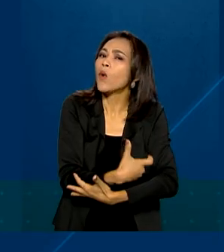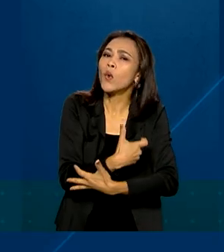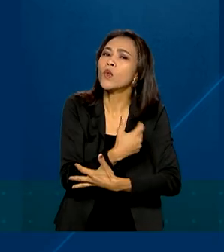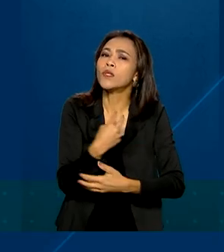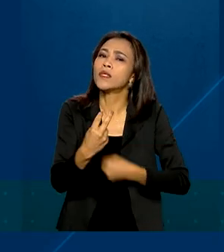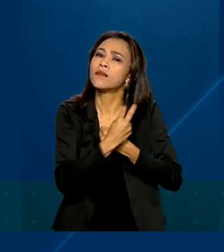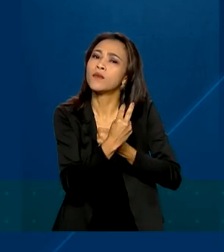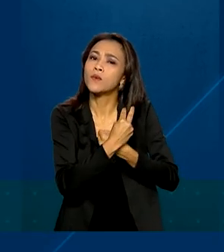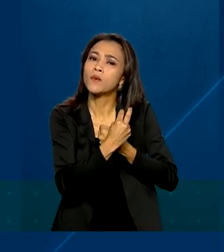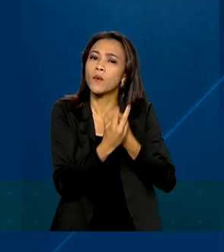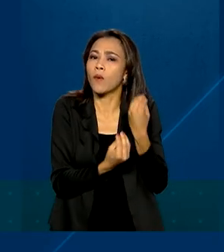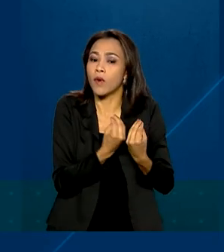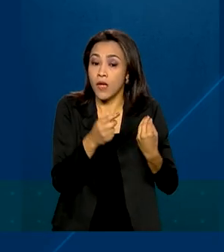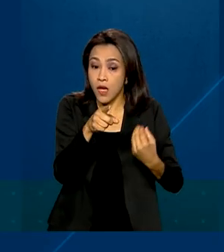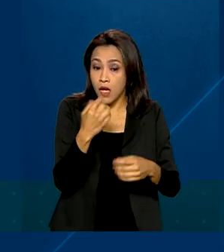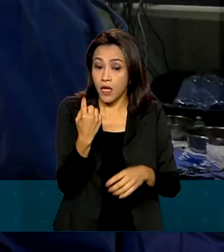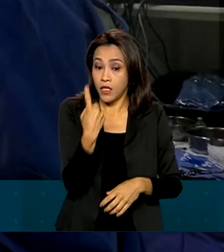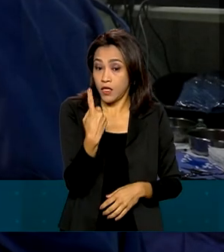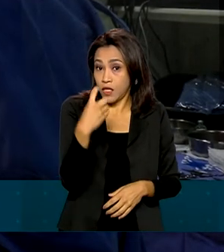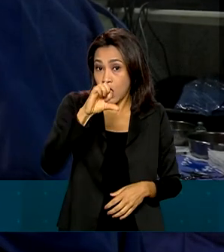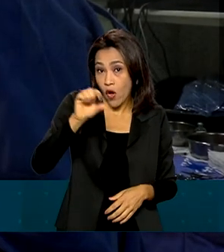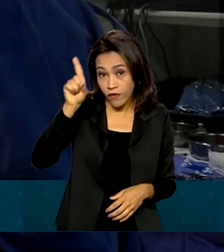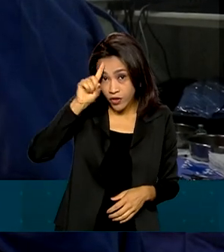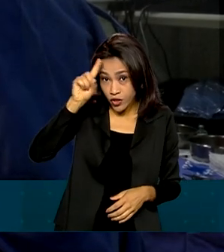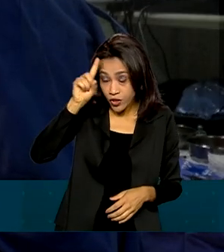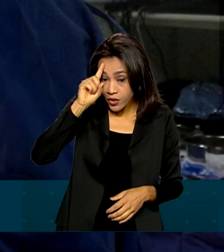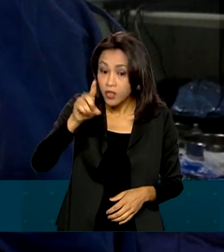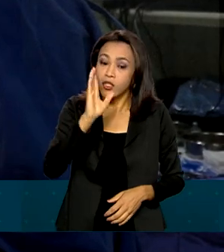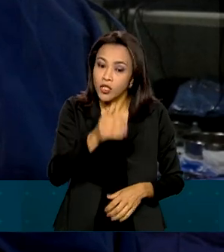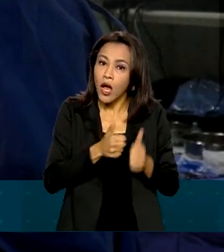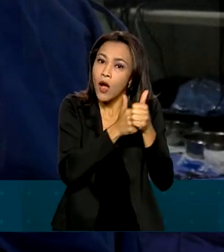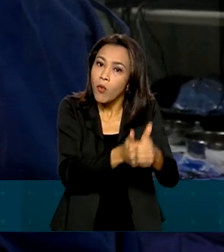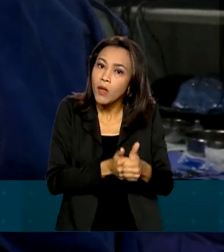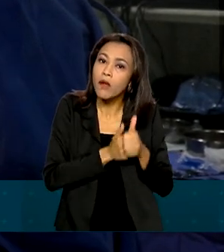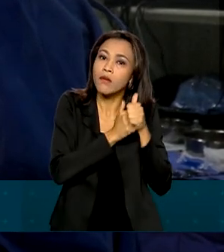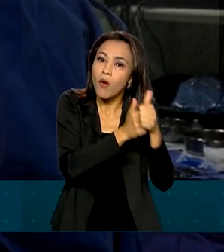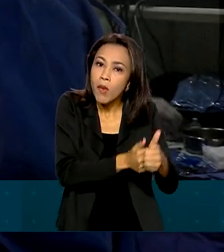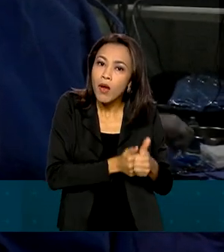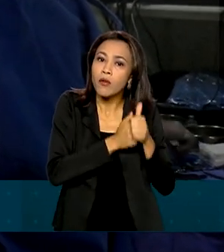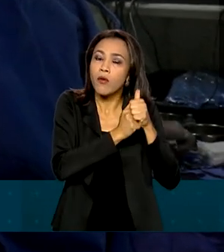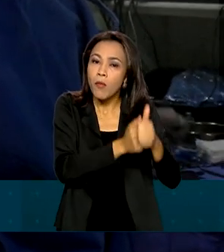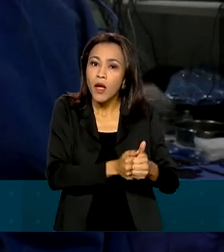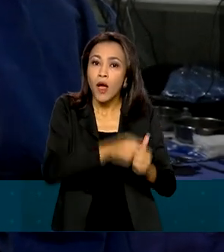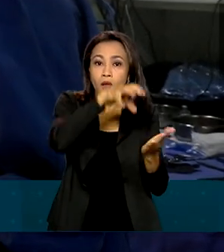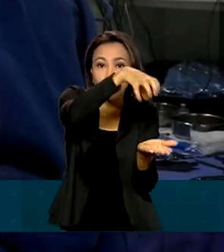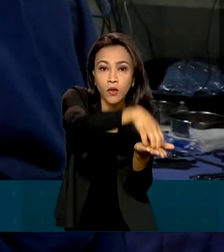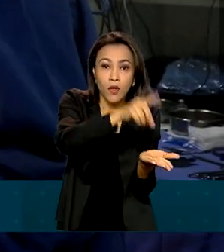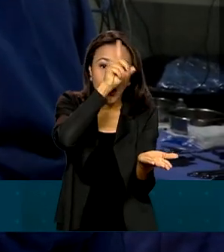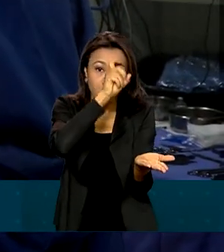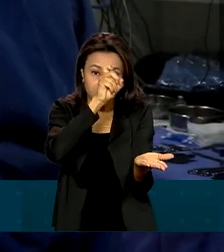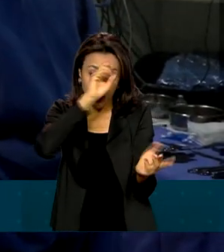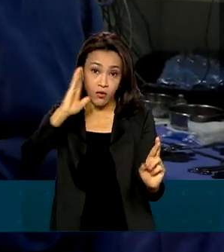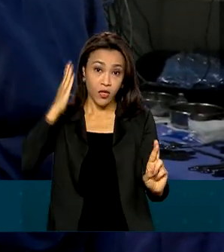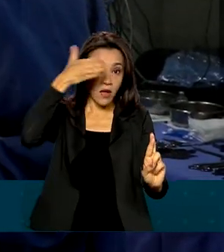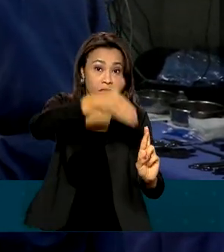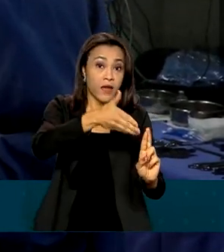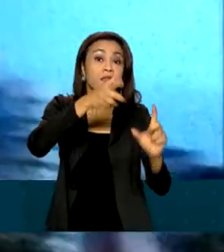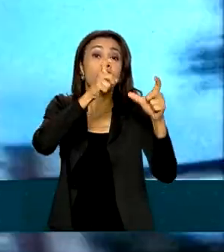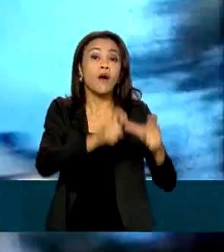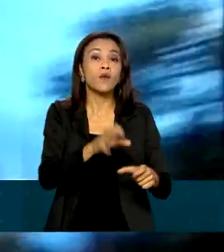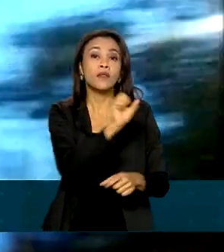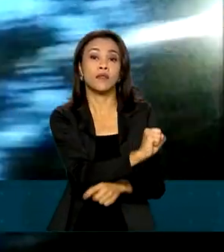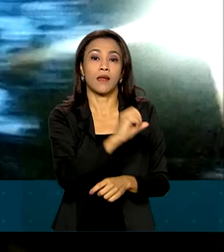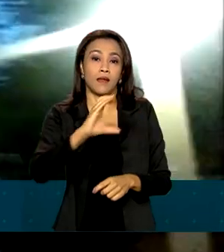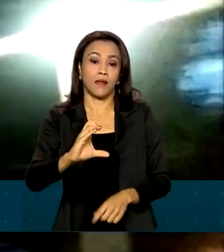Com 19 dias de vida, o Vinícius começou a ser acompanhado em uma unidade de referência do SUS em Joinville, Santa Catarina.